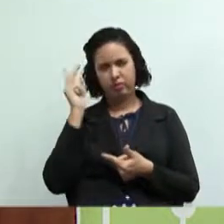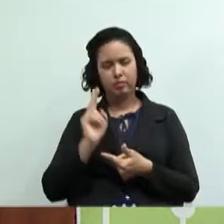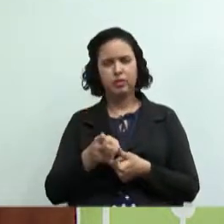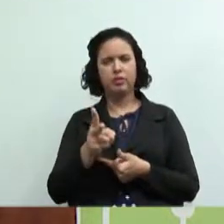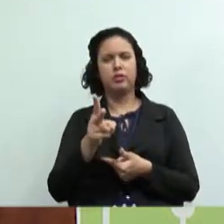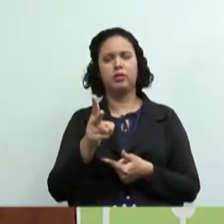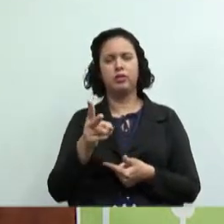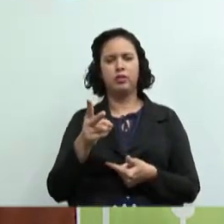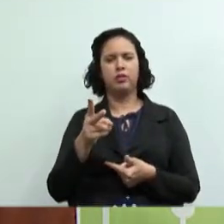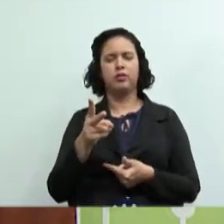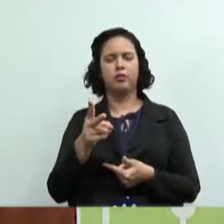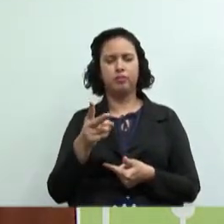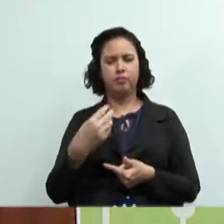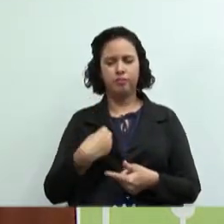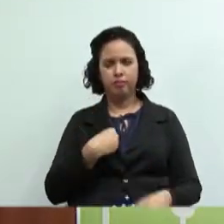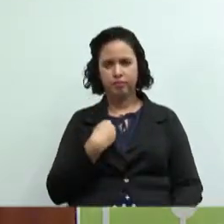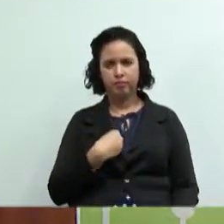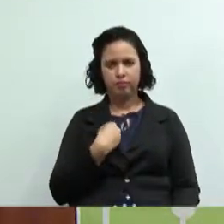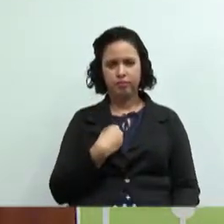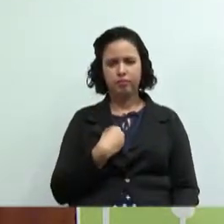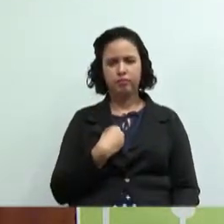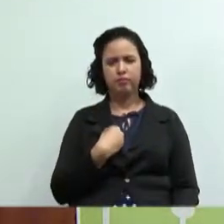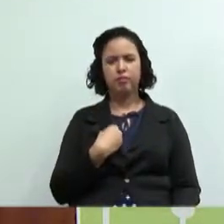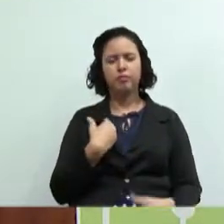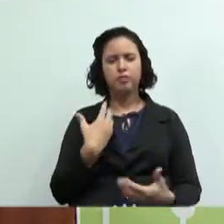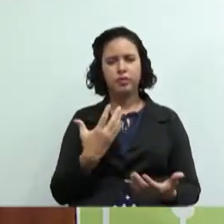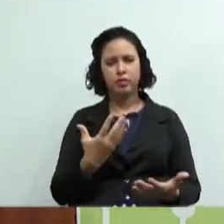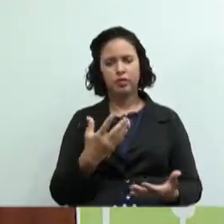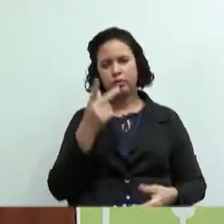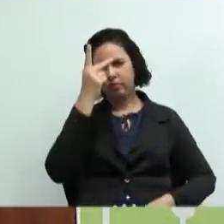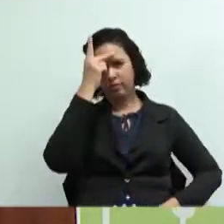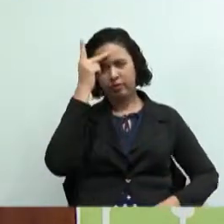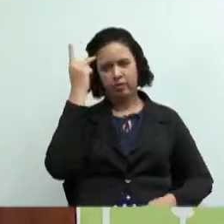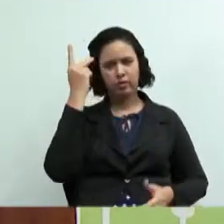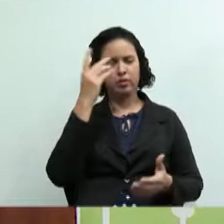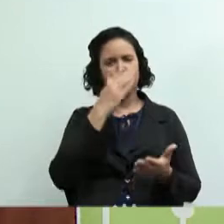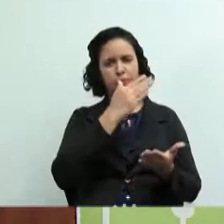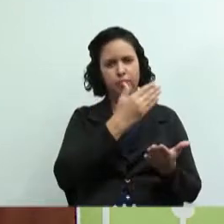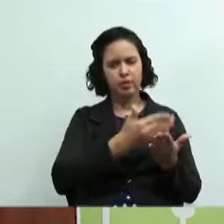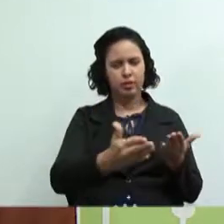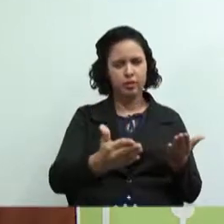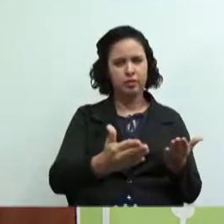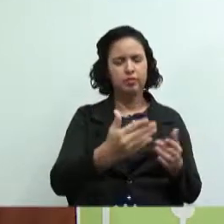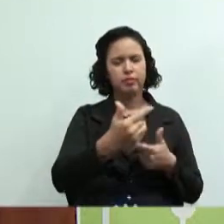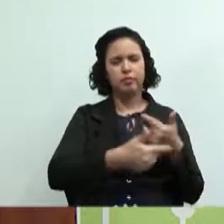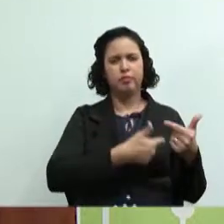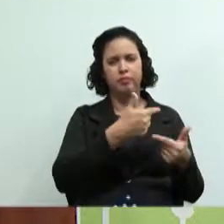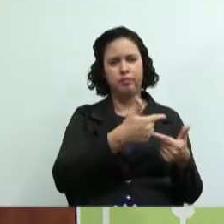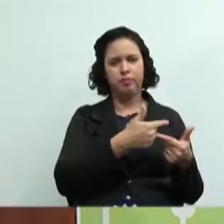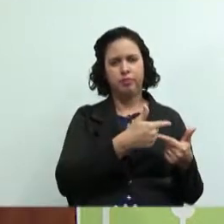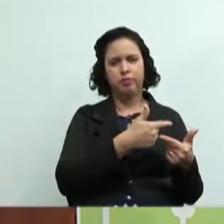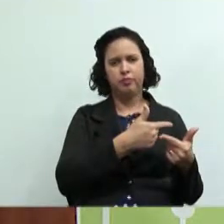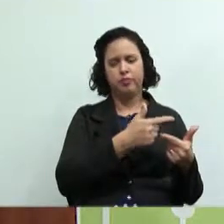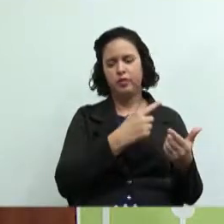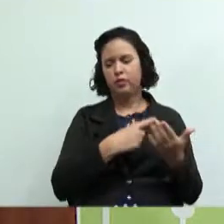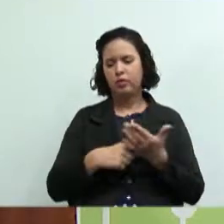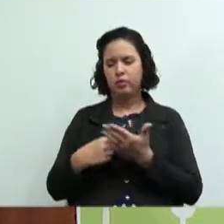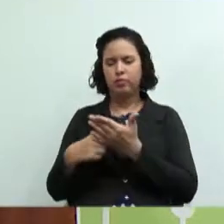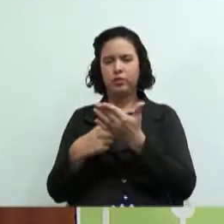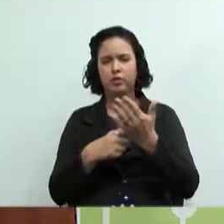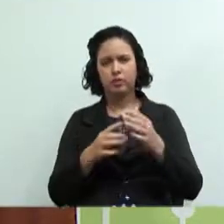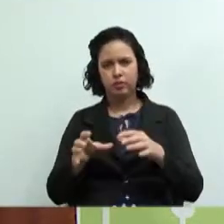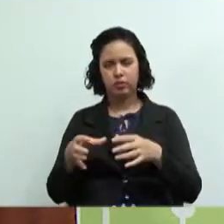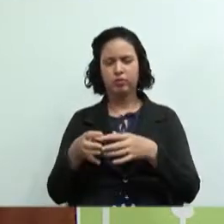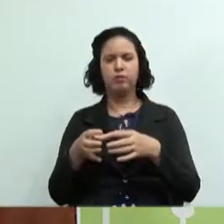comer então mais os desempregados se organizam em cooperados então quando a gente